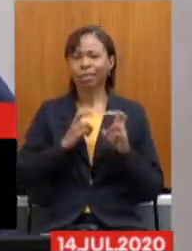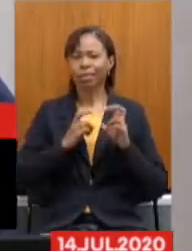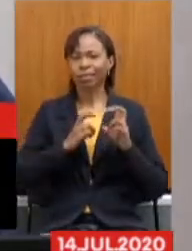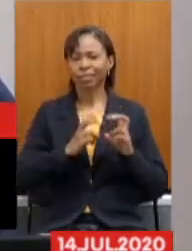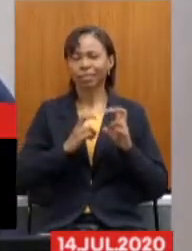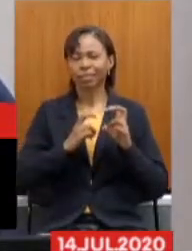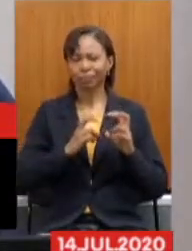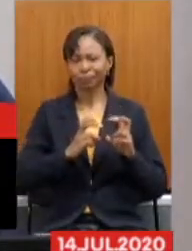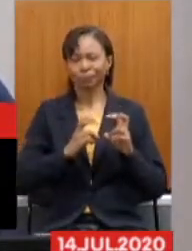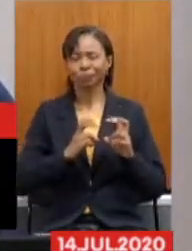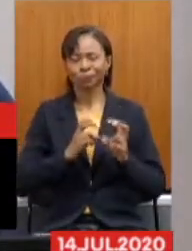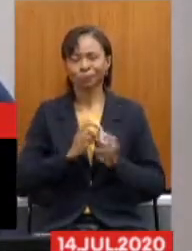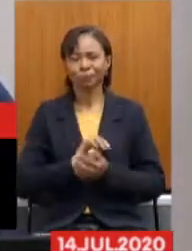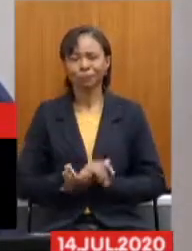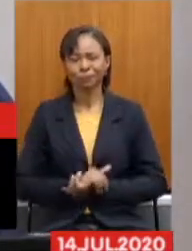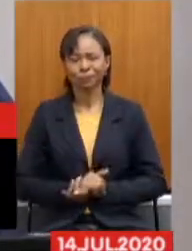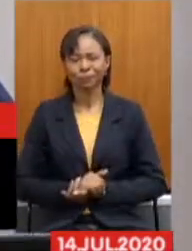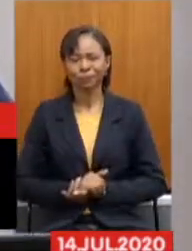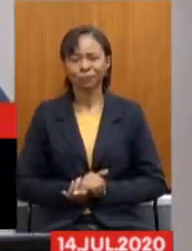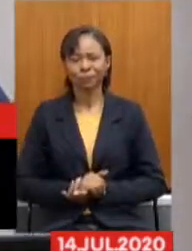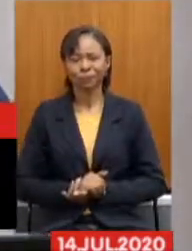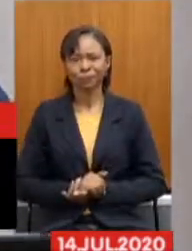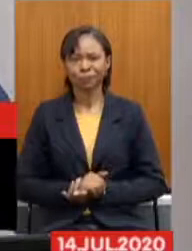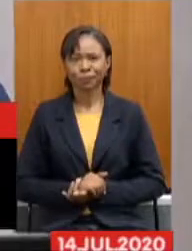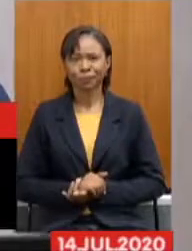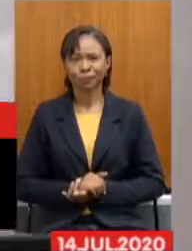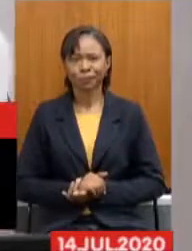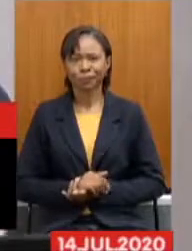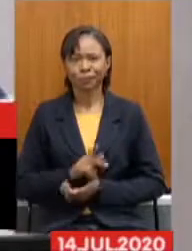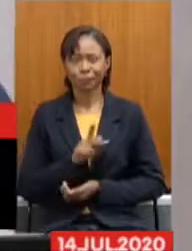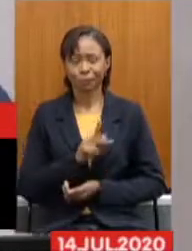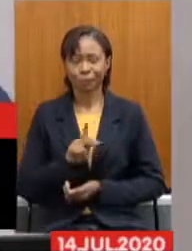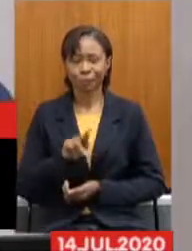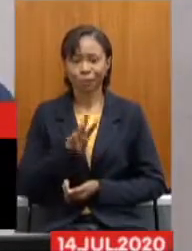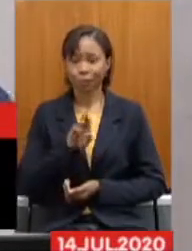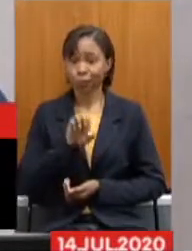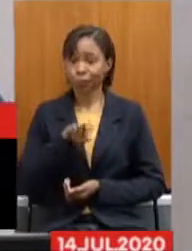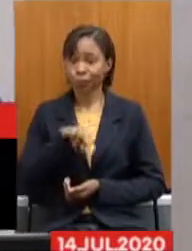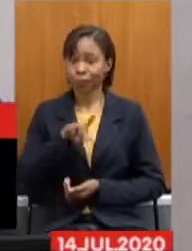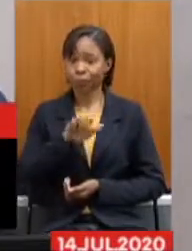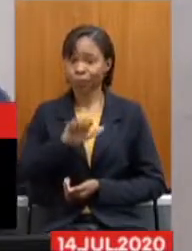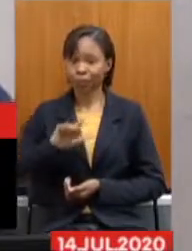também o professor Wendel, também candidato a prefeito aqui de Belo Horizonte,